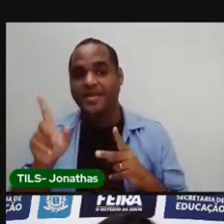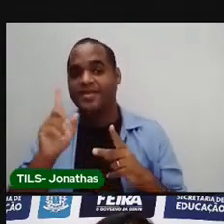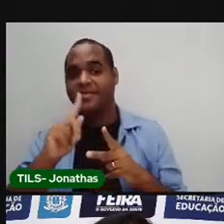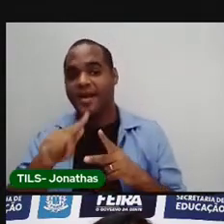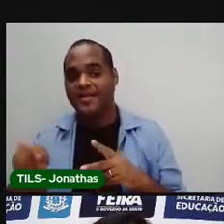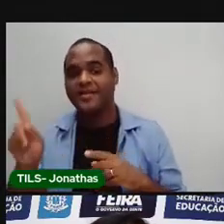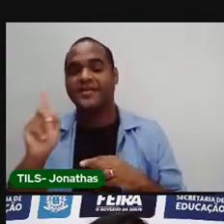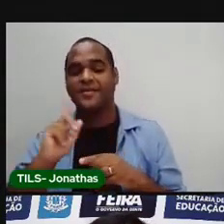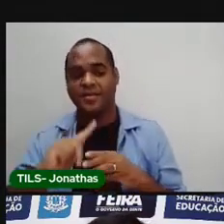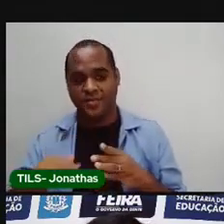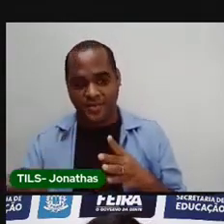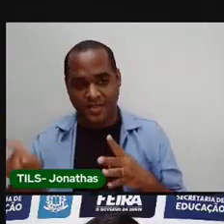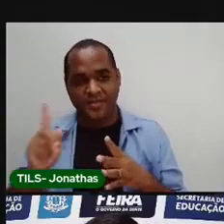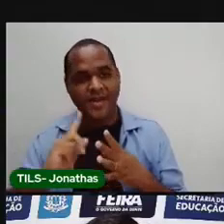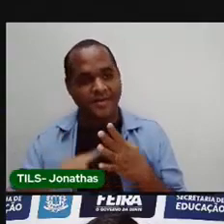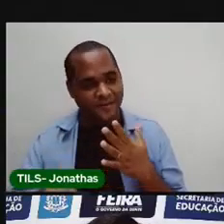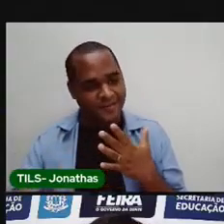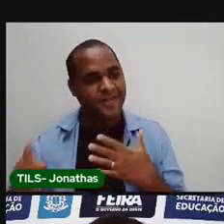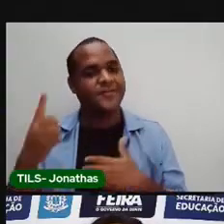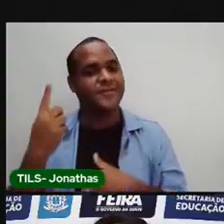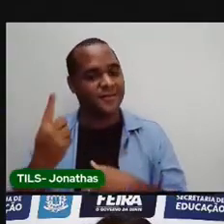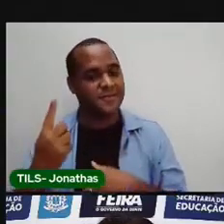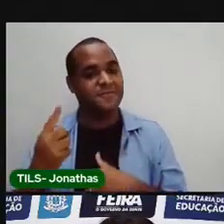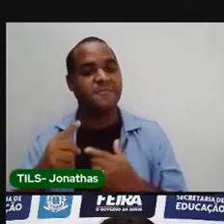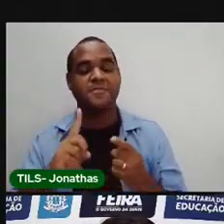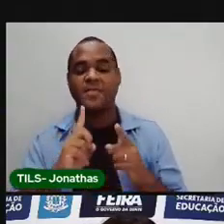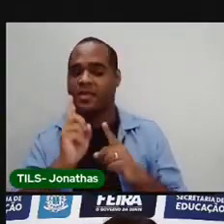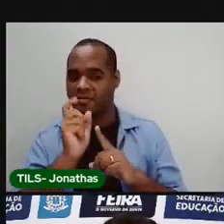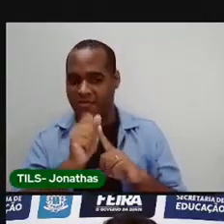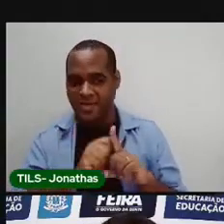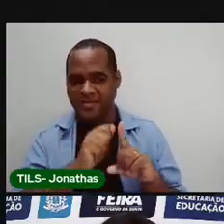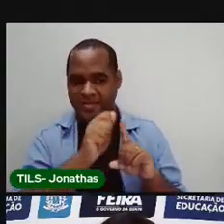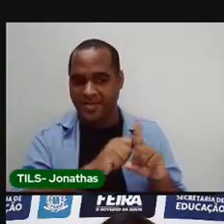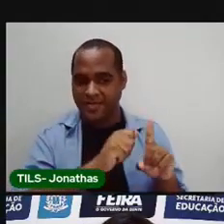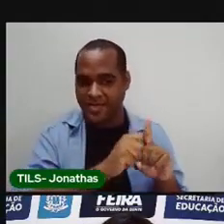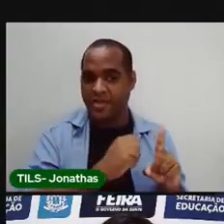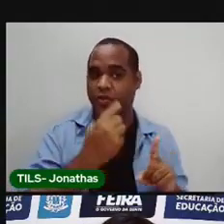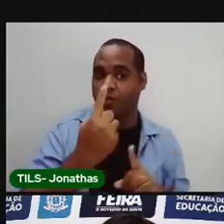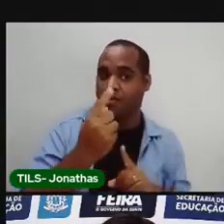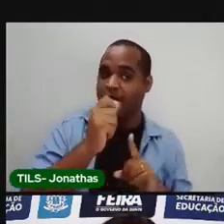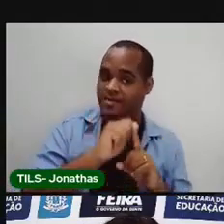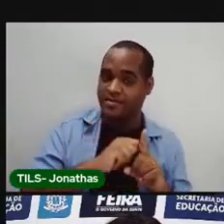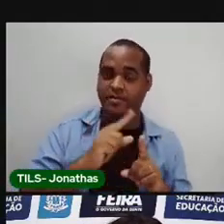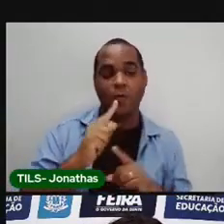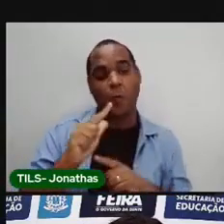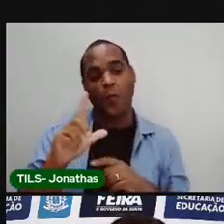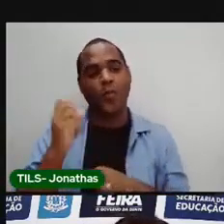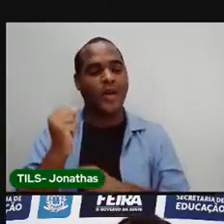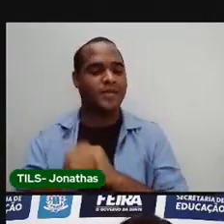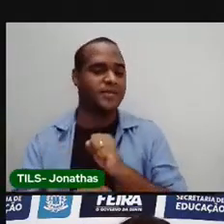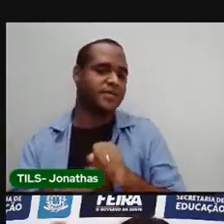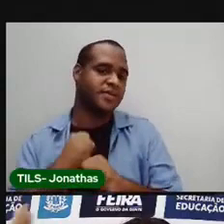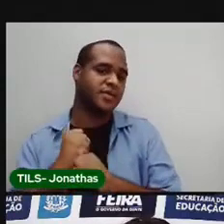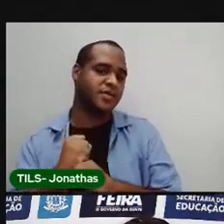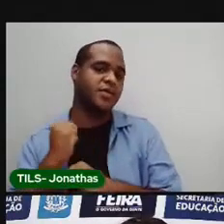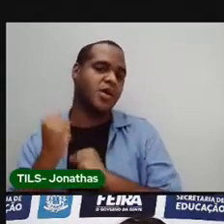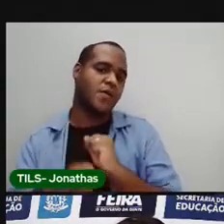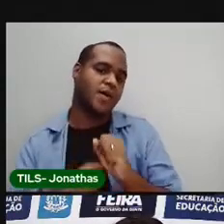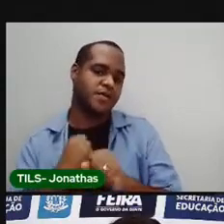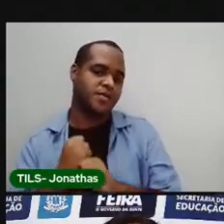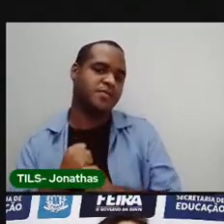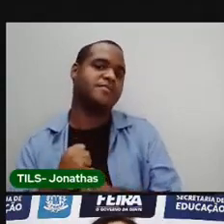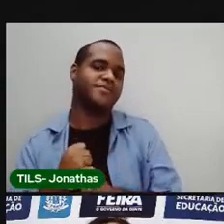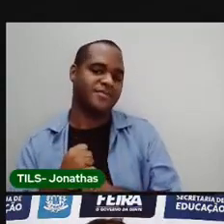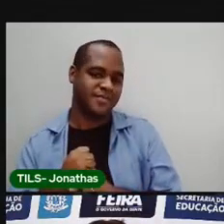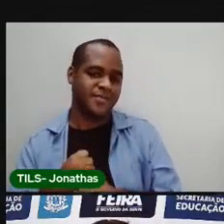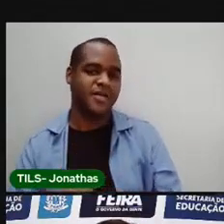Semanalmente. Uma vez por semana. Mensalmente. Uma vez por mês. E anualmente. Uma vez por